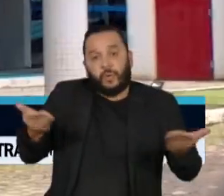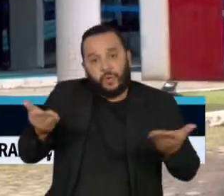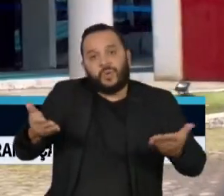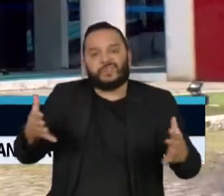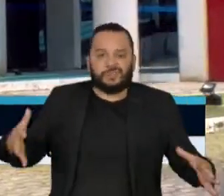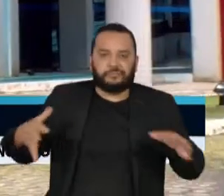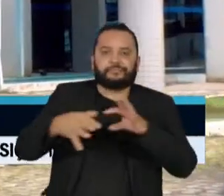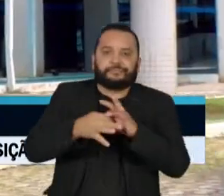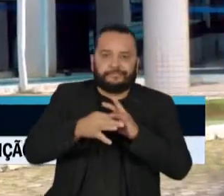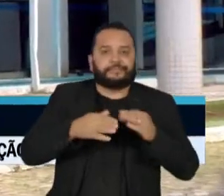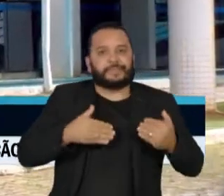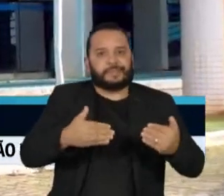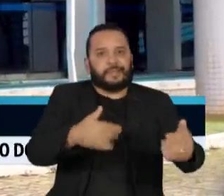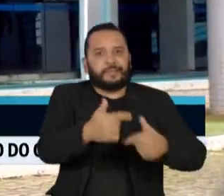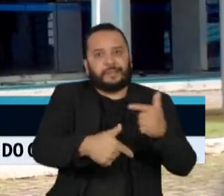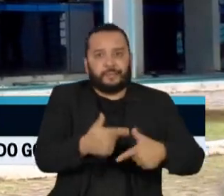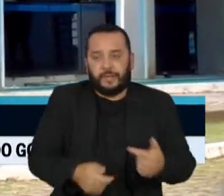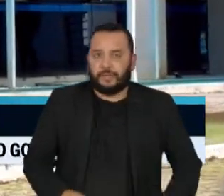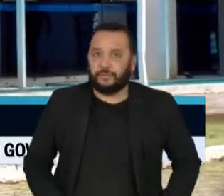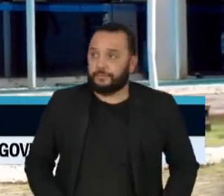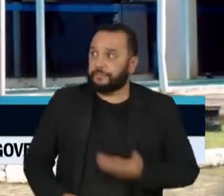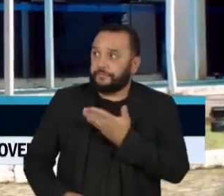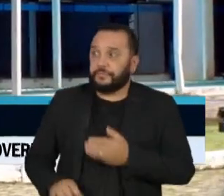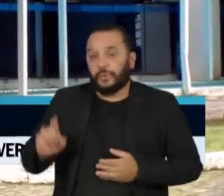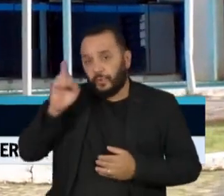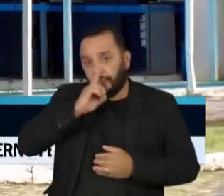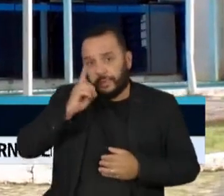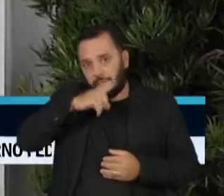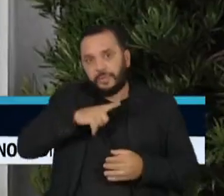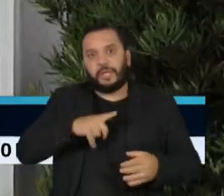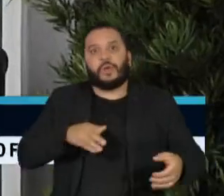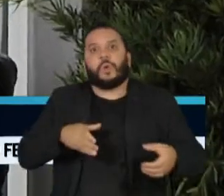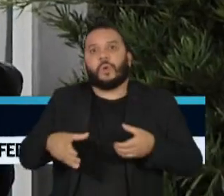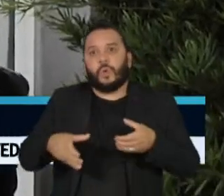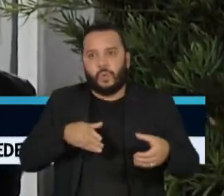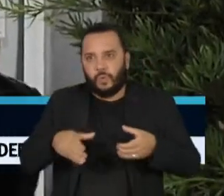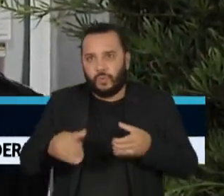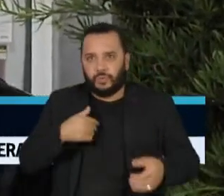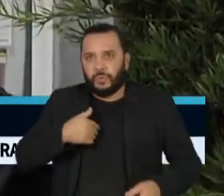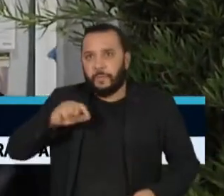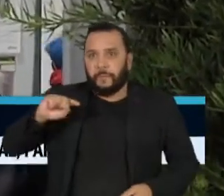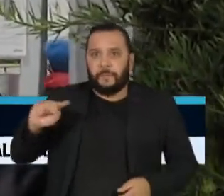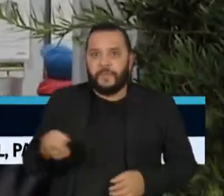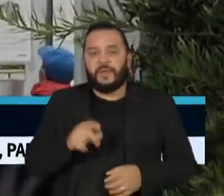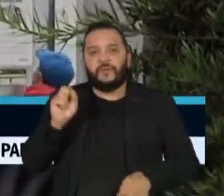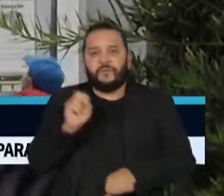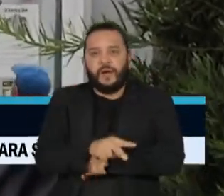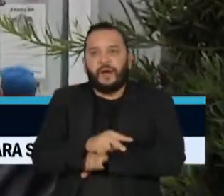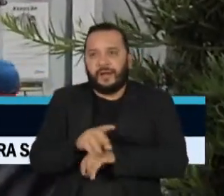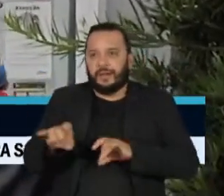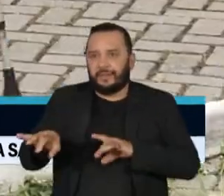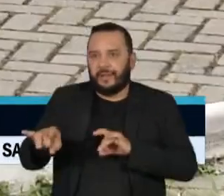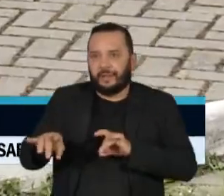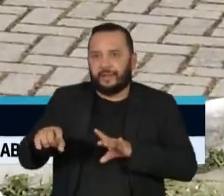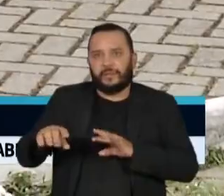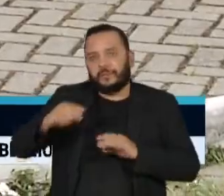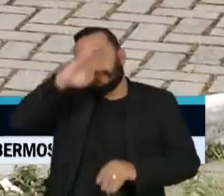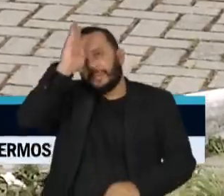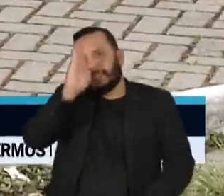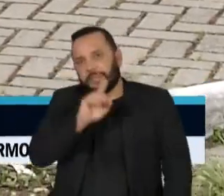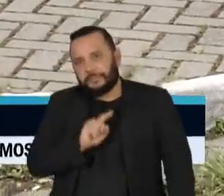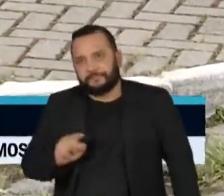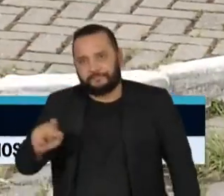Neste domingo, o INSS realizou o concurso público. Mil vagas para técnicos em todo o Brasil.